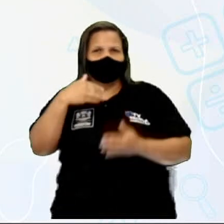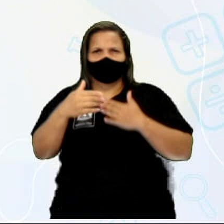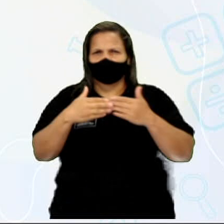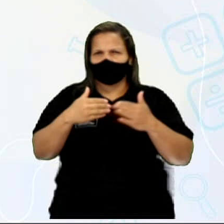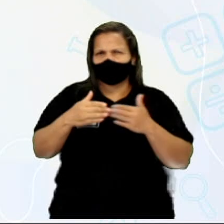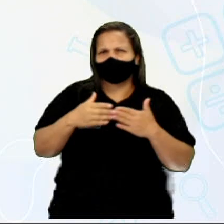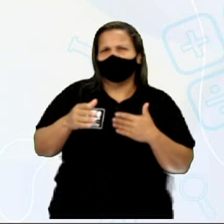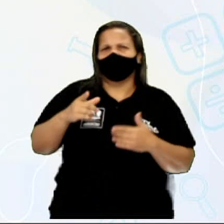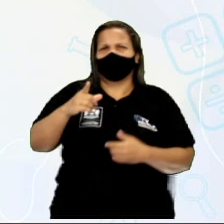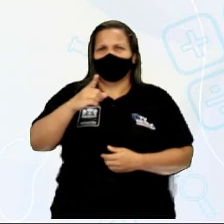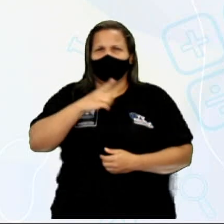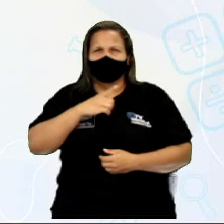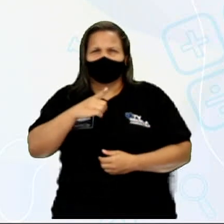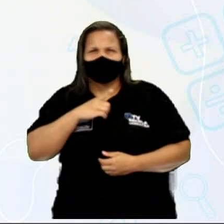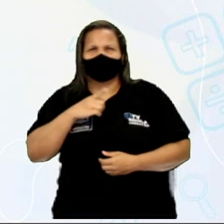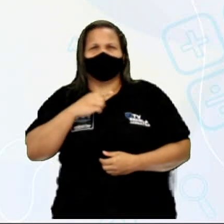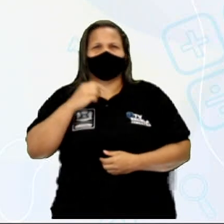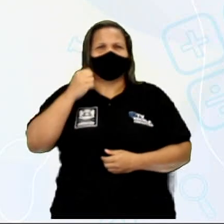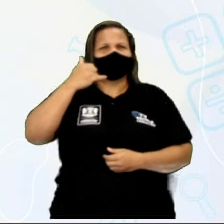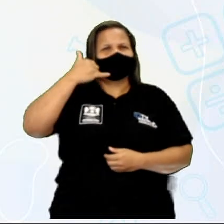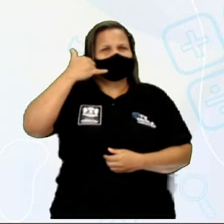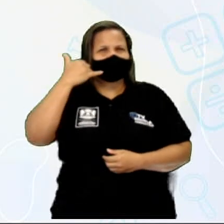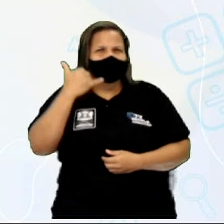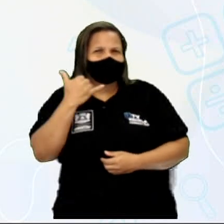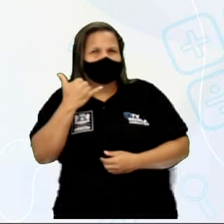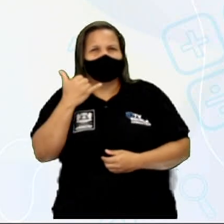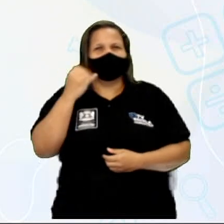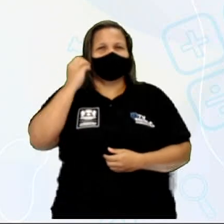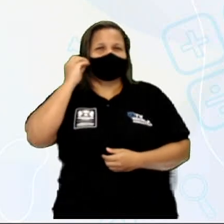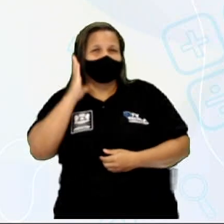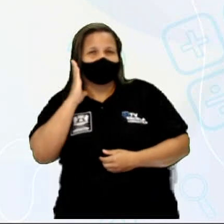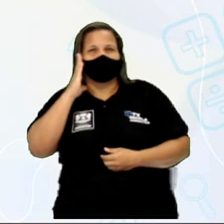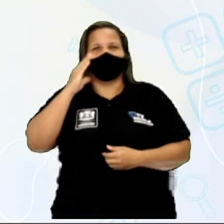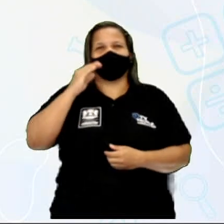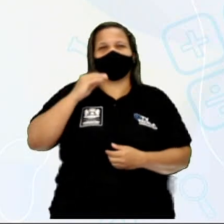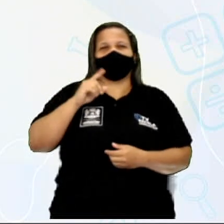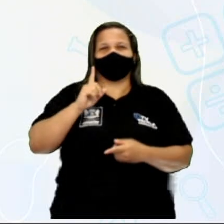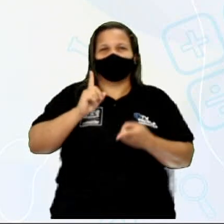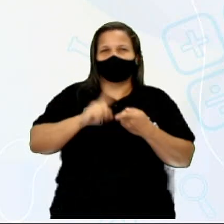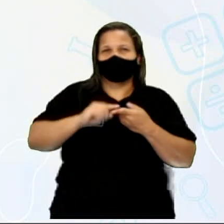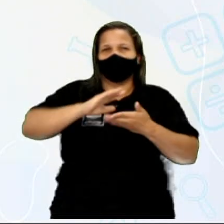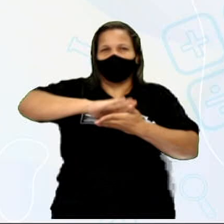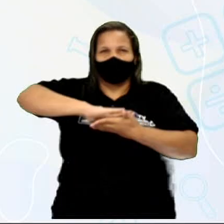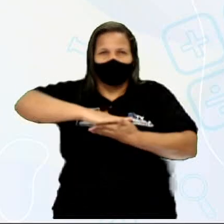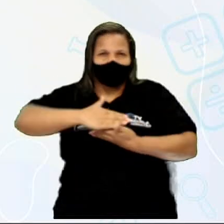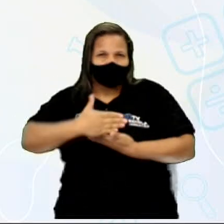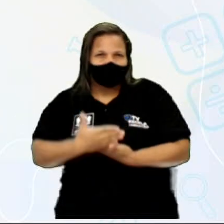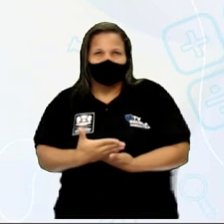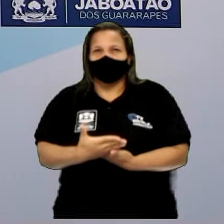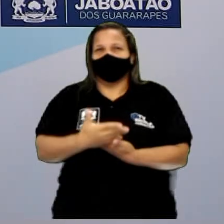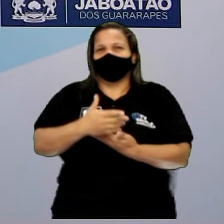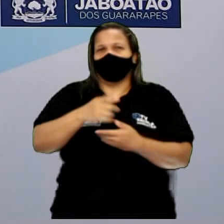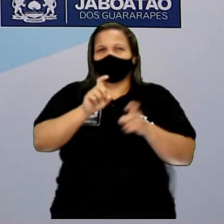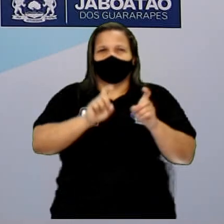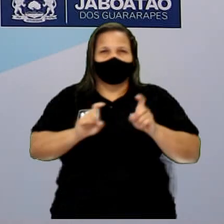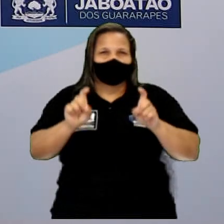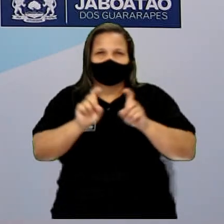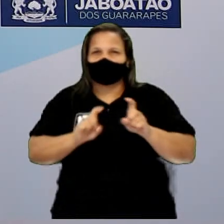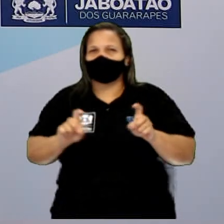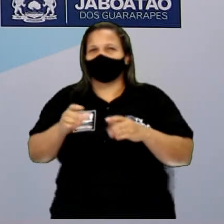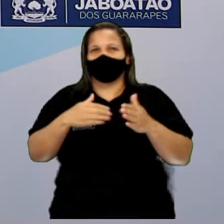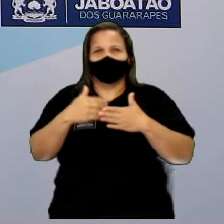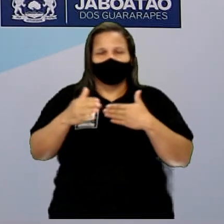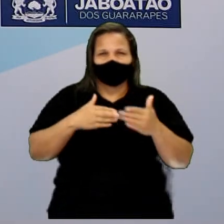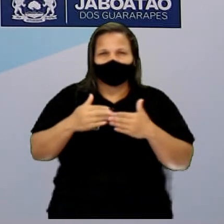no computador, você vai encontrar esses resistores elétricos. Eles, justamente, causam essa resistência. A energia